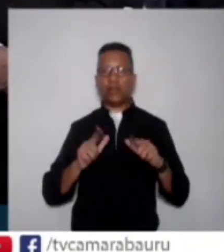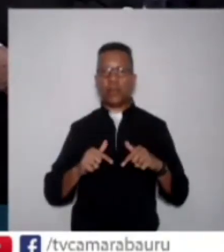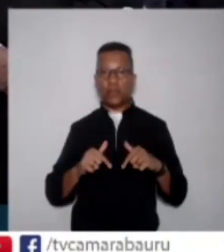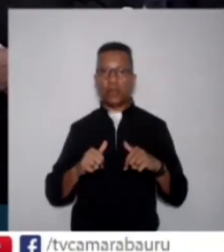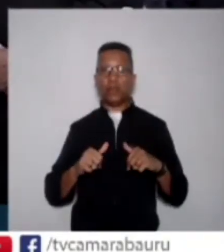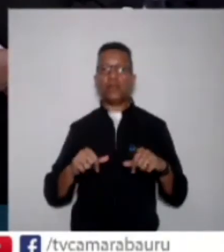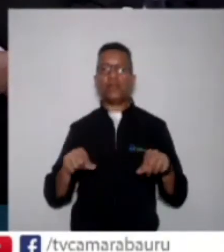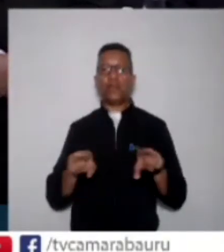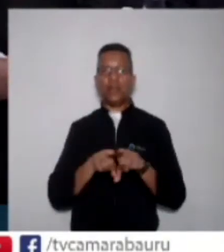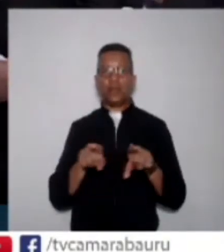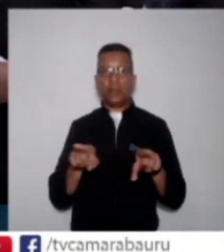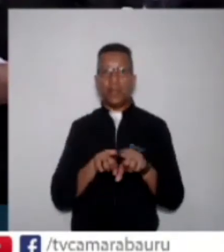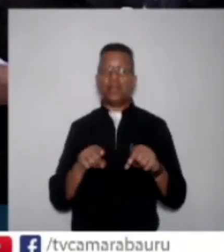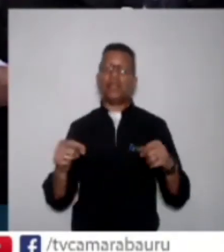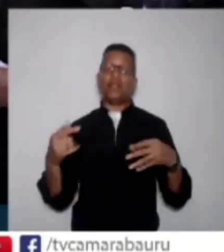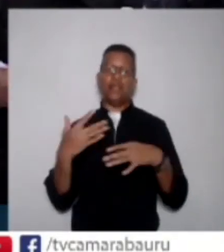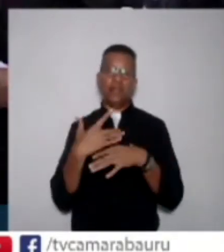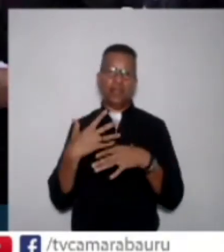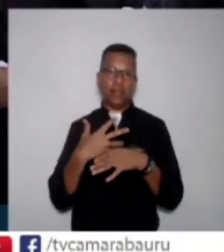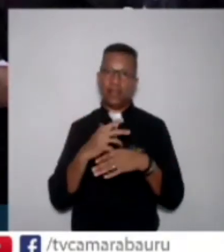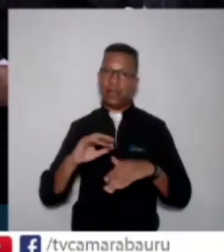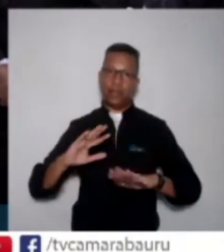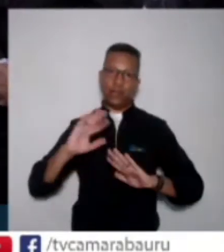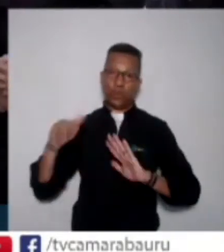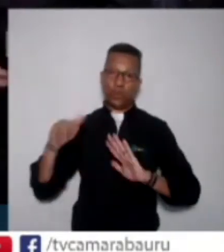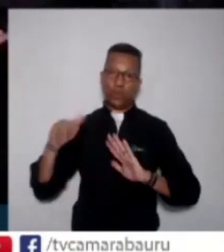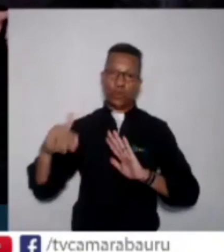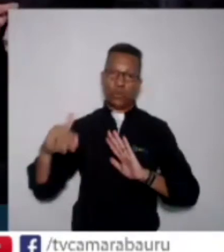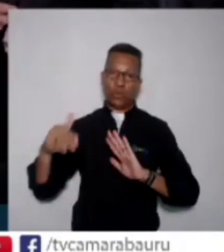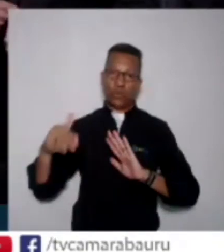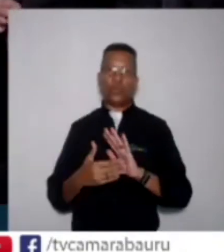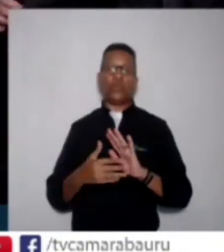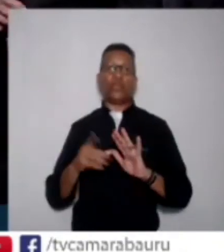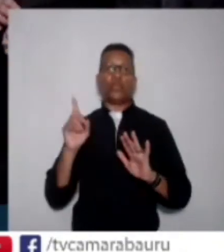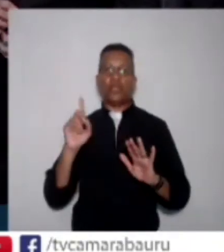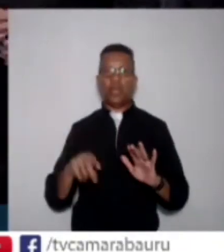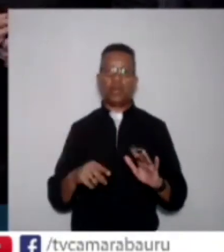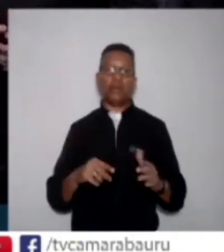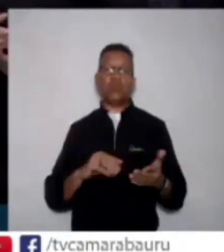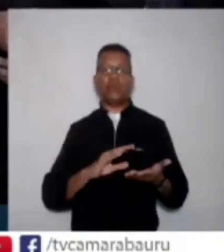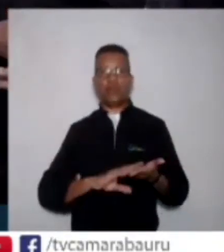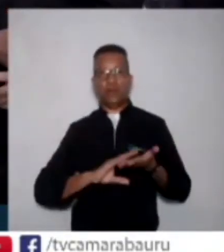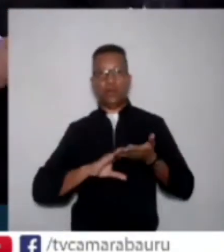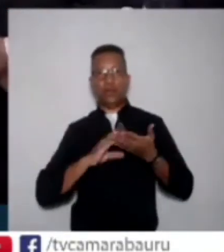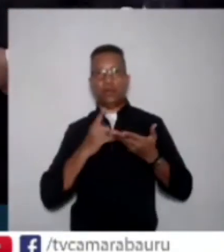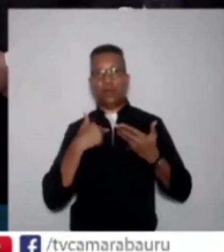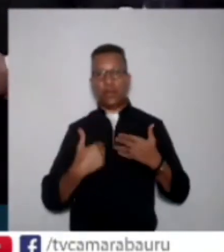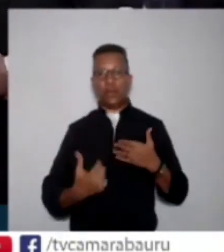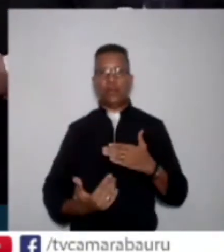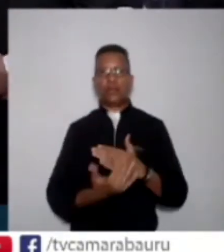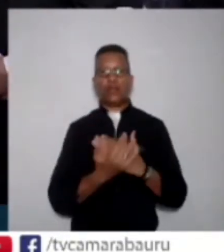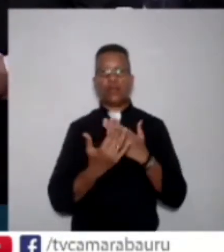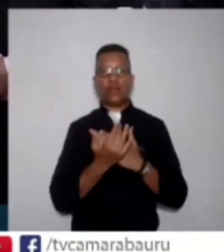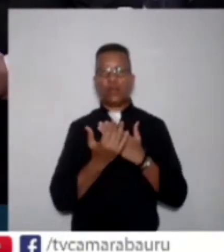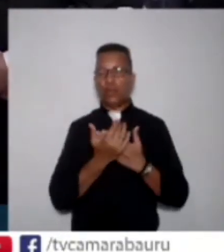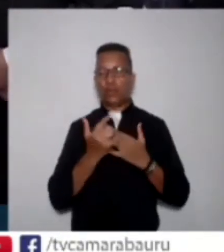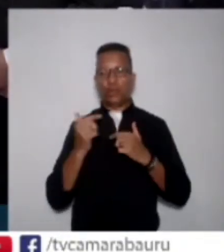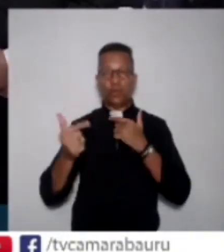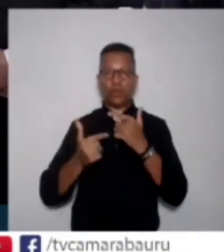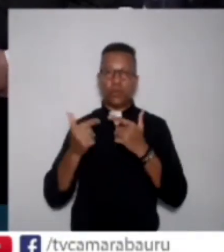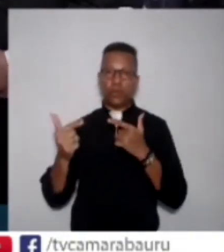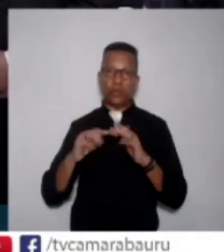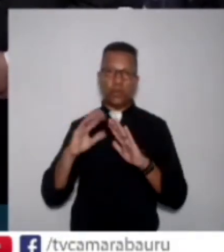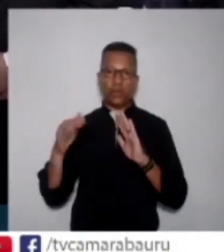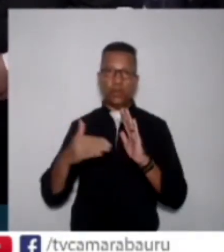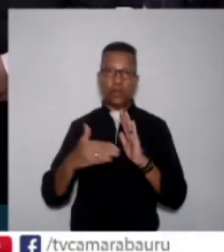Bauru como um todo, que a cidade sempre nos prestigiou, sempre nos apoiou em todos os trabalhos. E a empresa tem